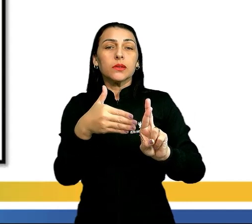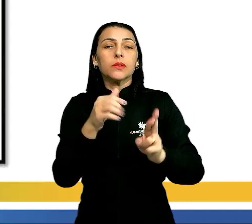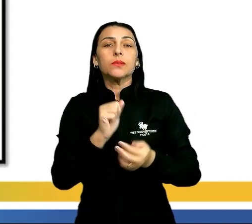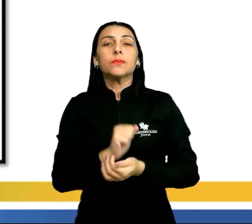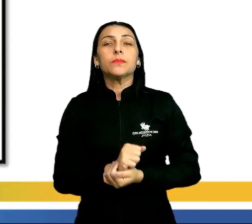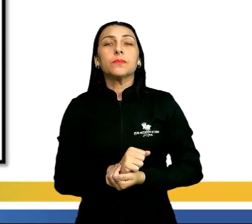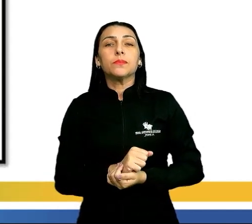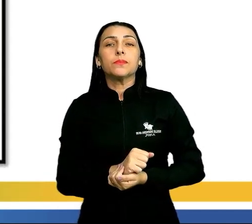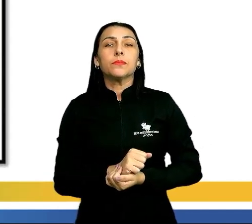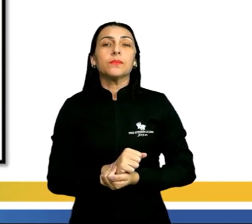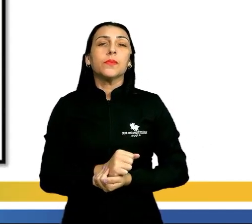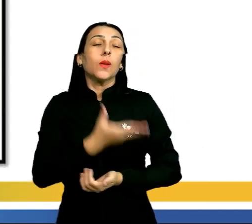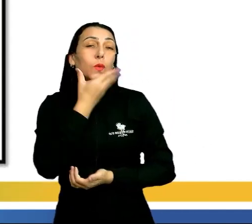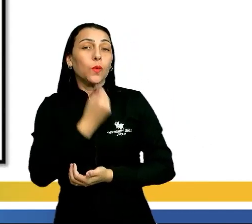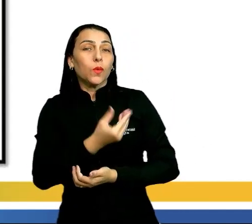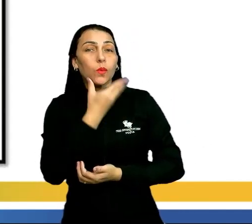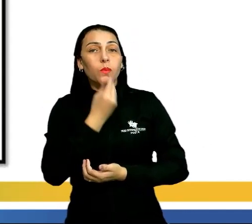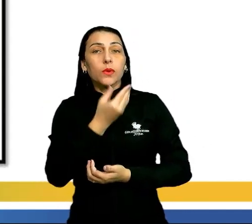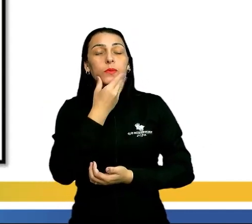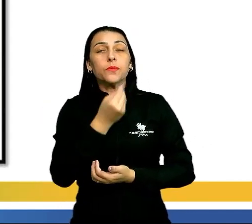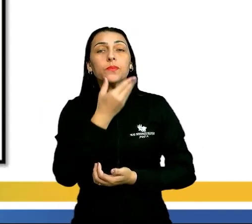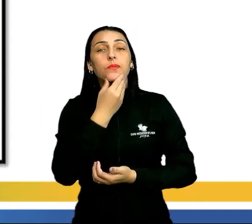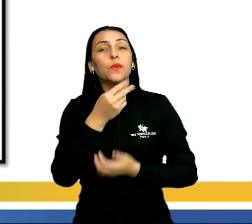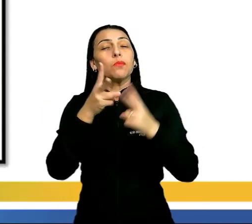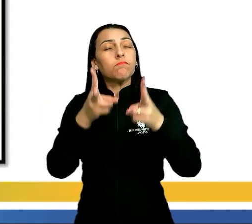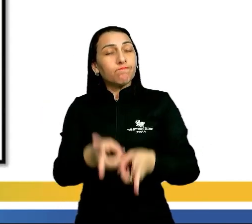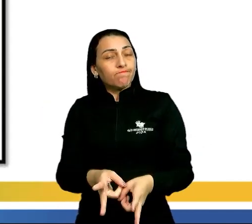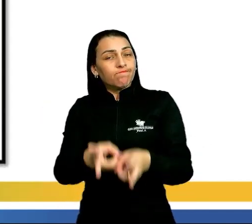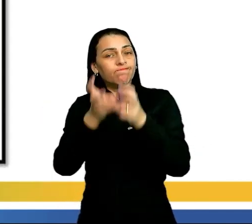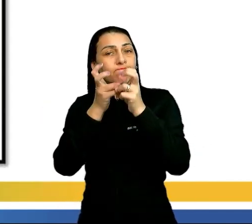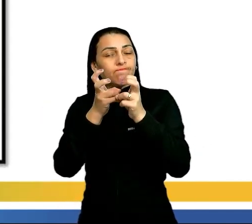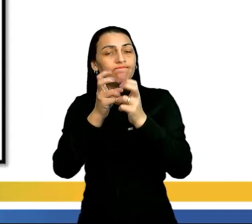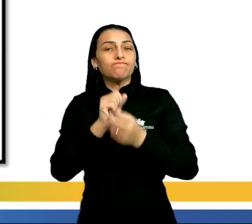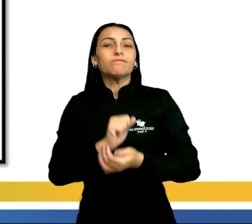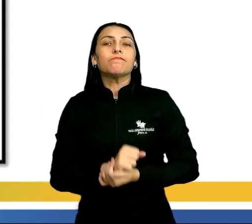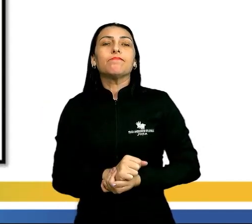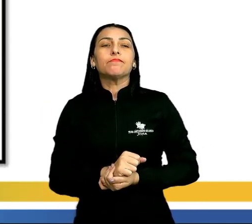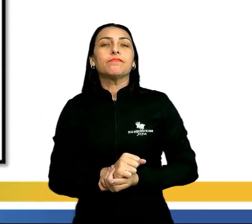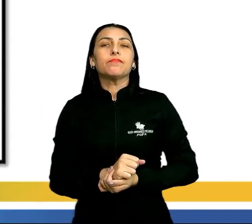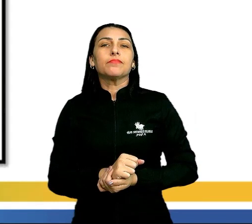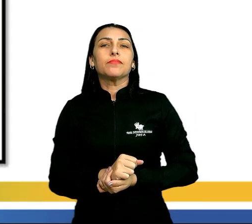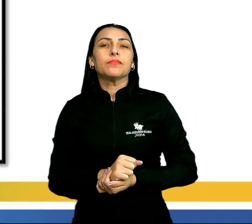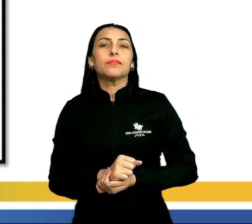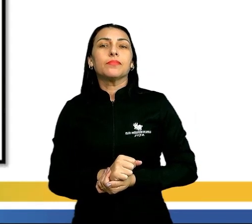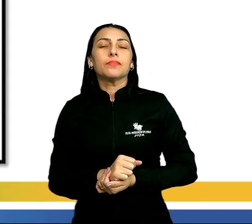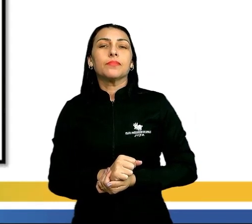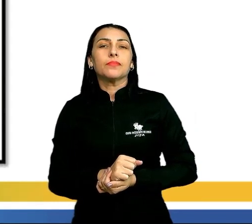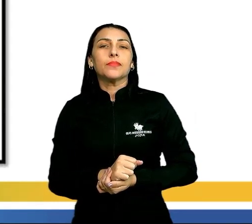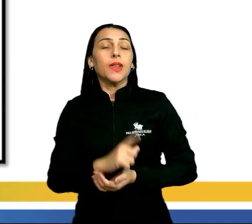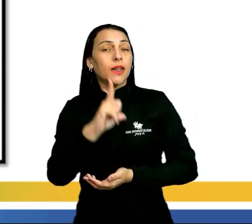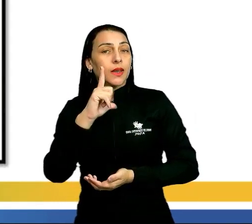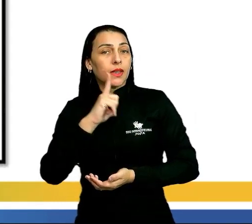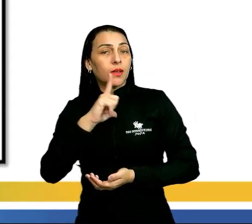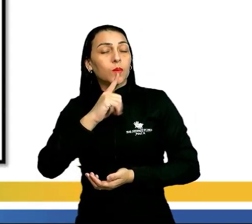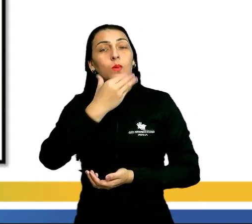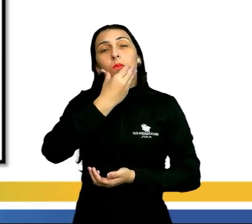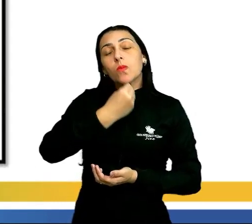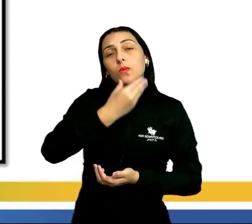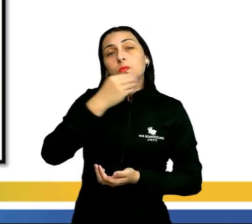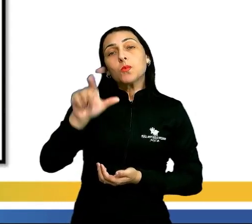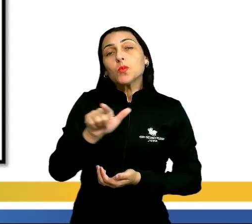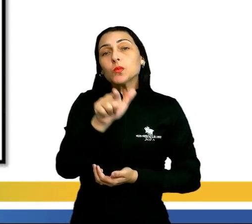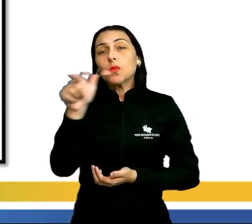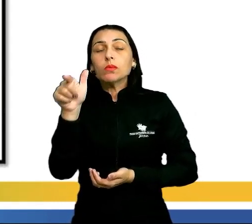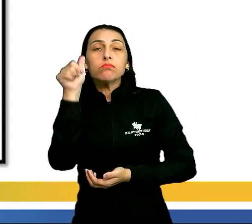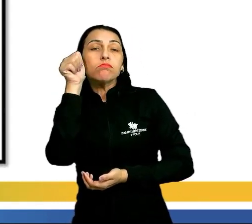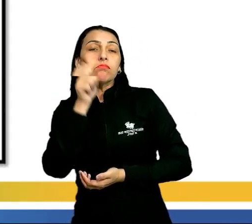de homens. Vocês vão observar aqui, ó. Então, nós temos os homens. Do